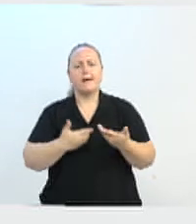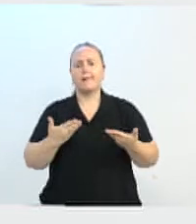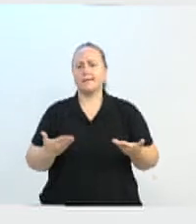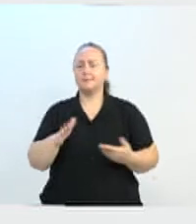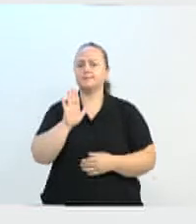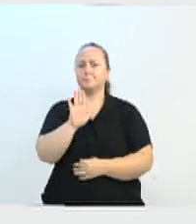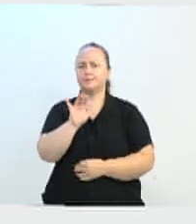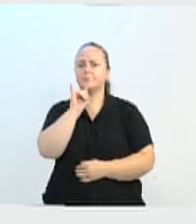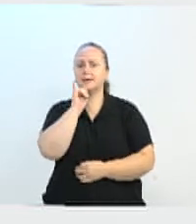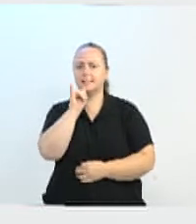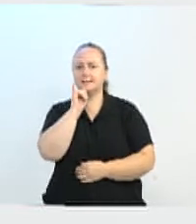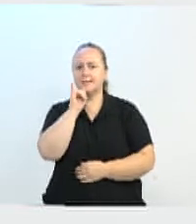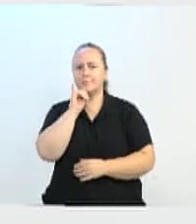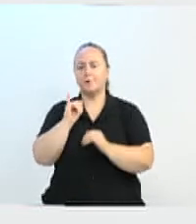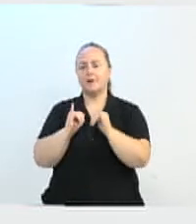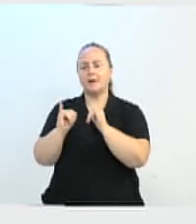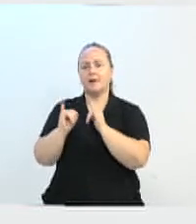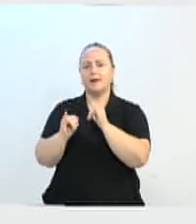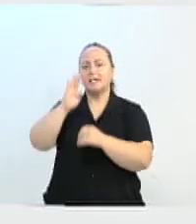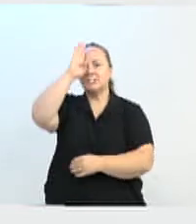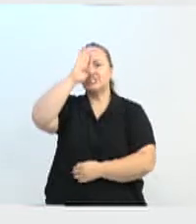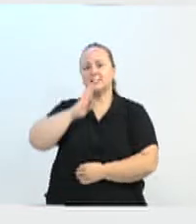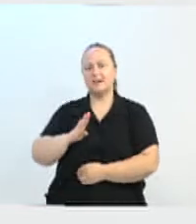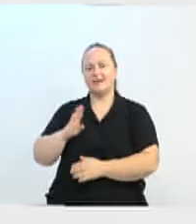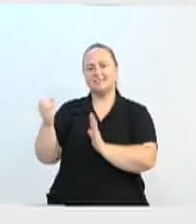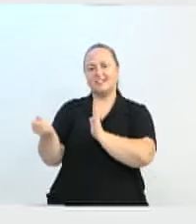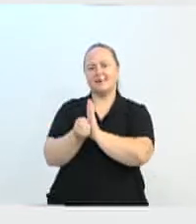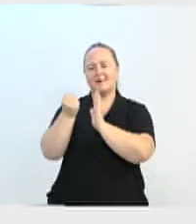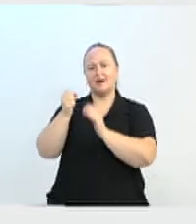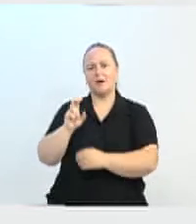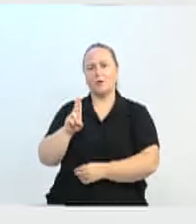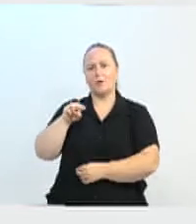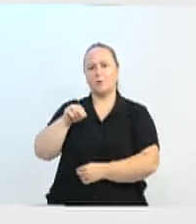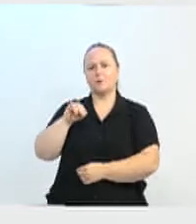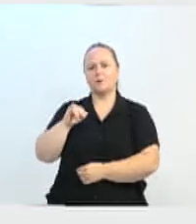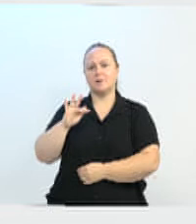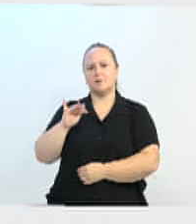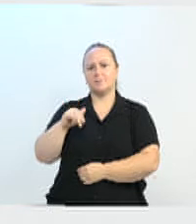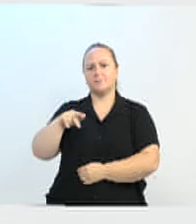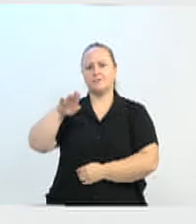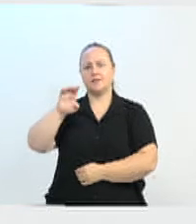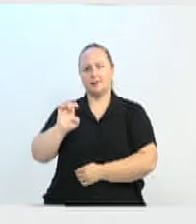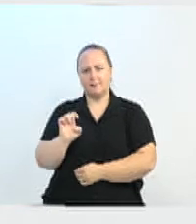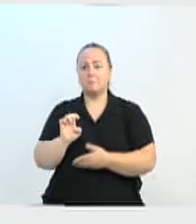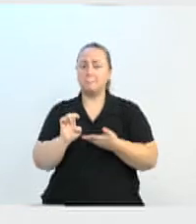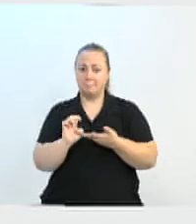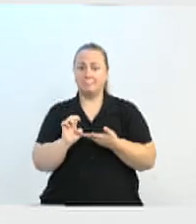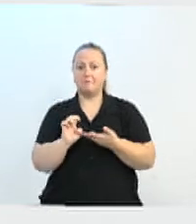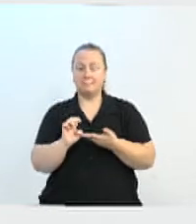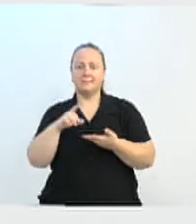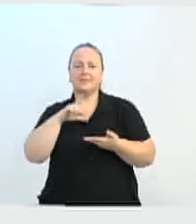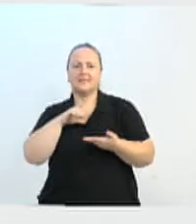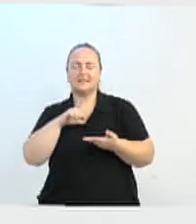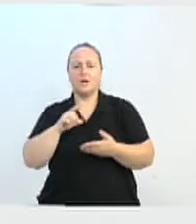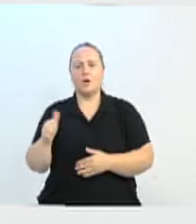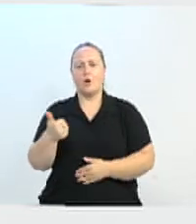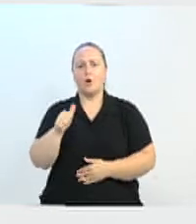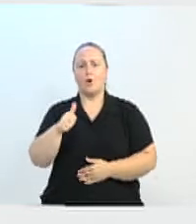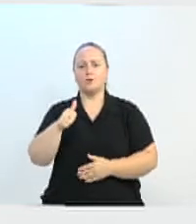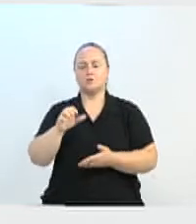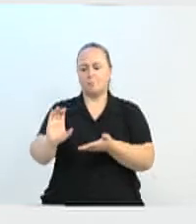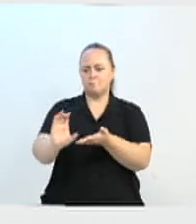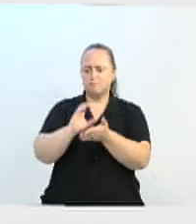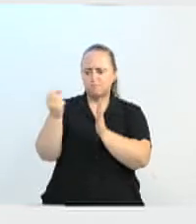exemplo, Unifique nos dá internet gratuita para ter a sua marca associada ao Centro de Inovação. E, assim, temos hoje 11 patrocinadores